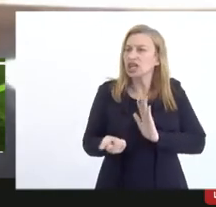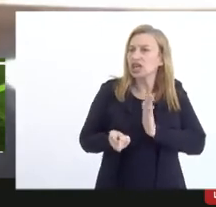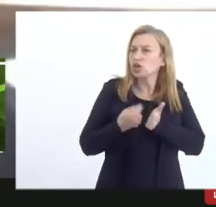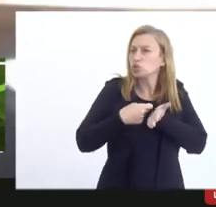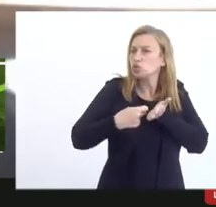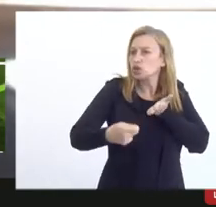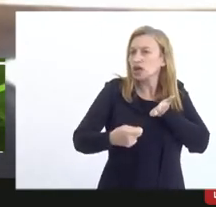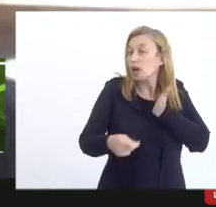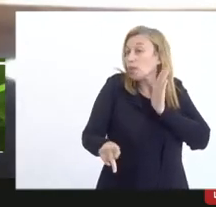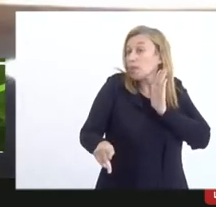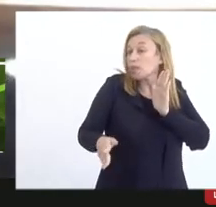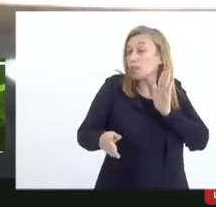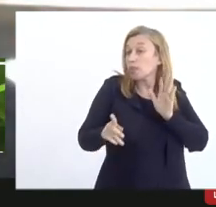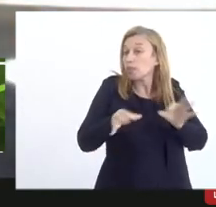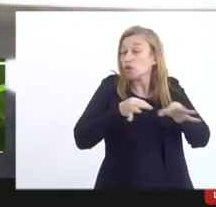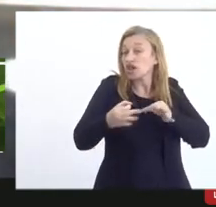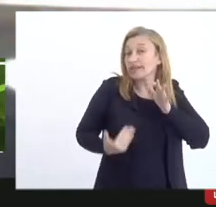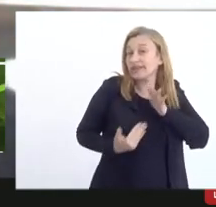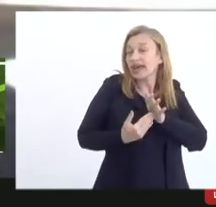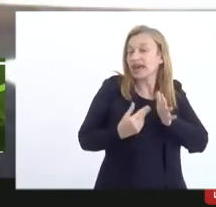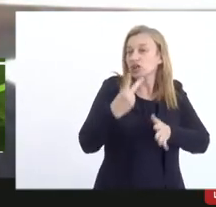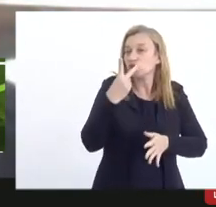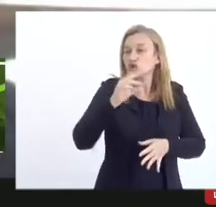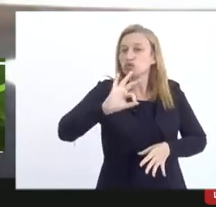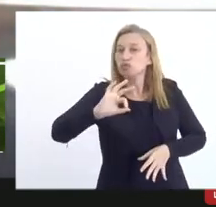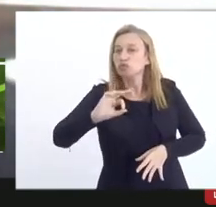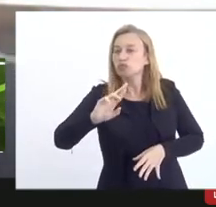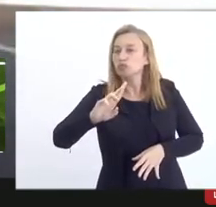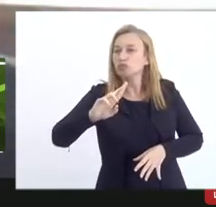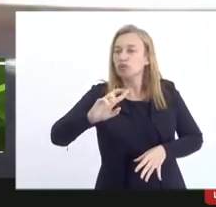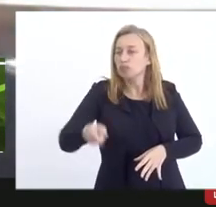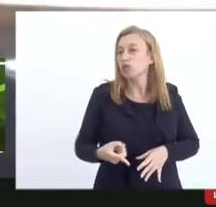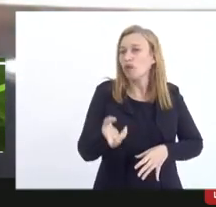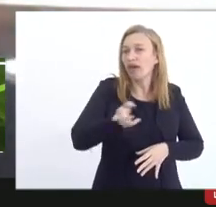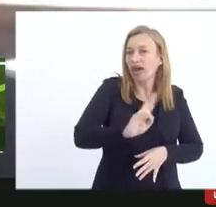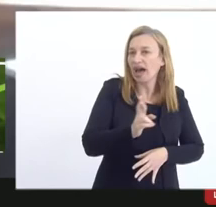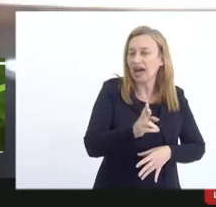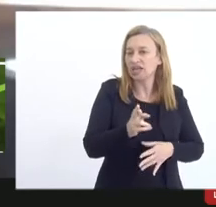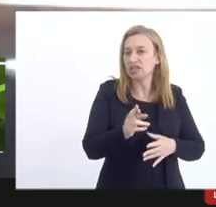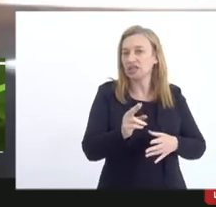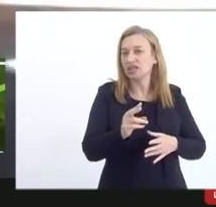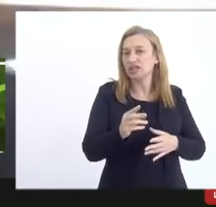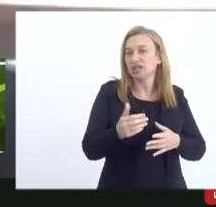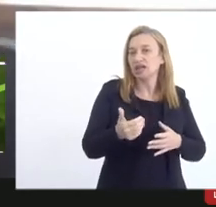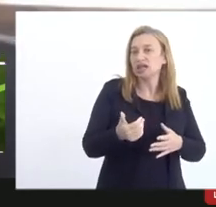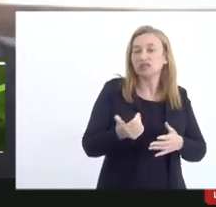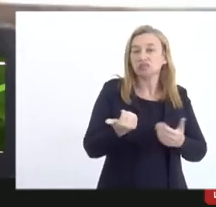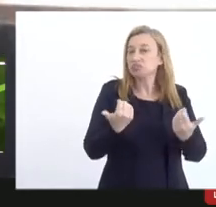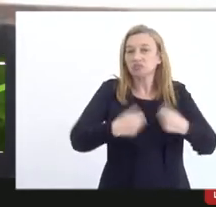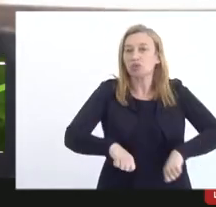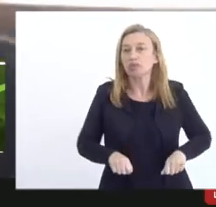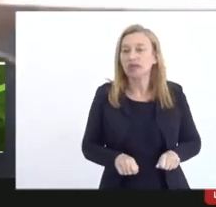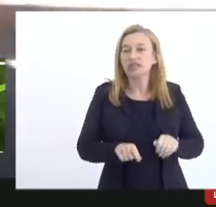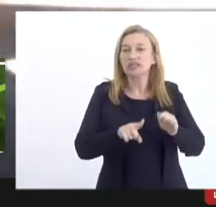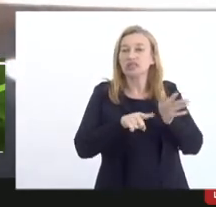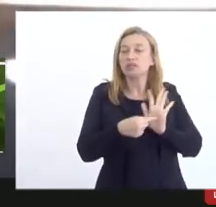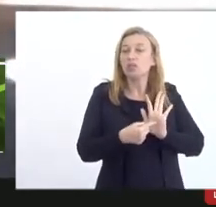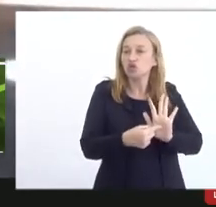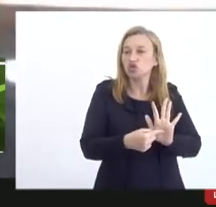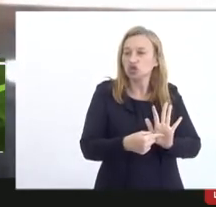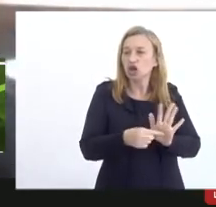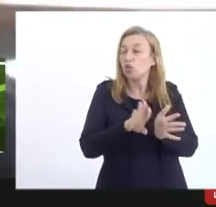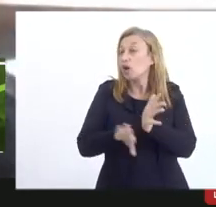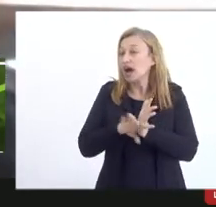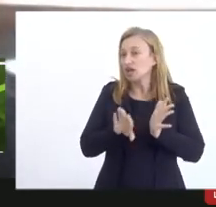que projetos até 2 mil reais projetos até 10 mil reais não precisa apresentar prestação de contas financeiras porque